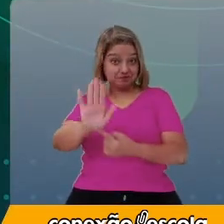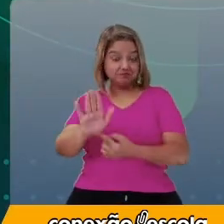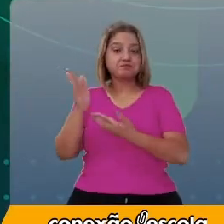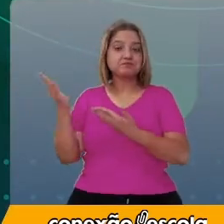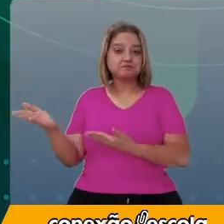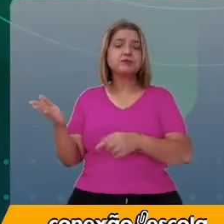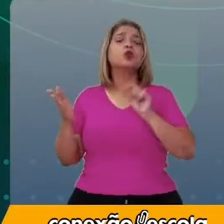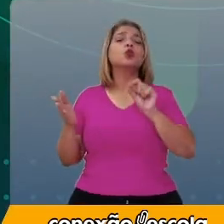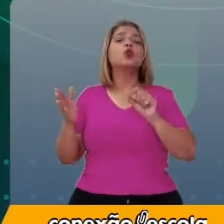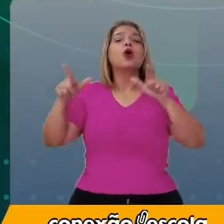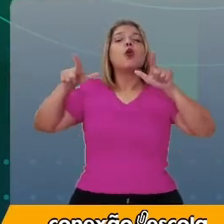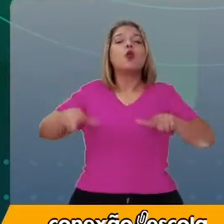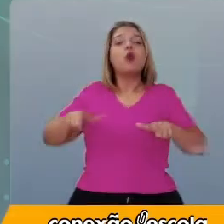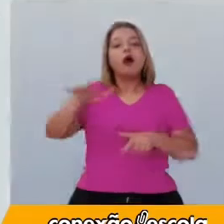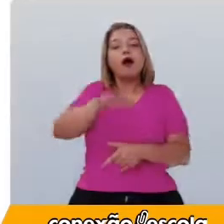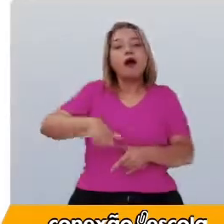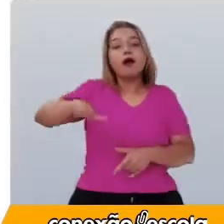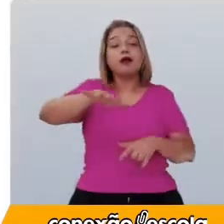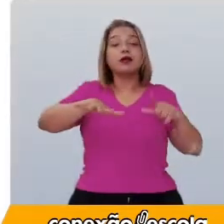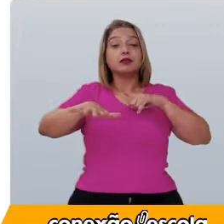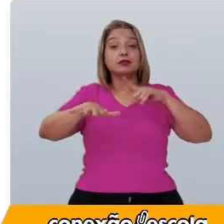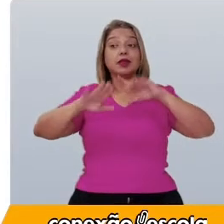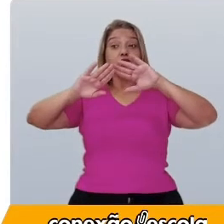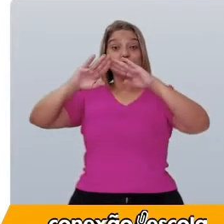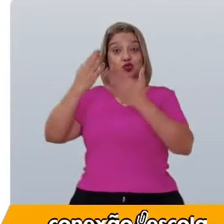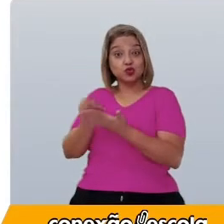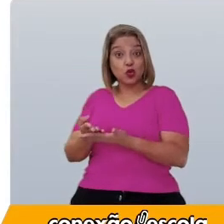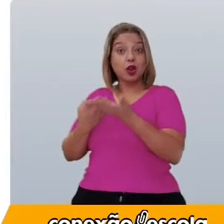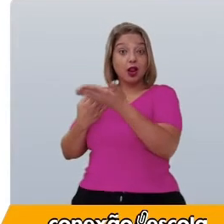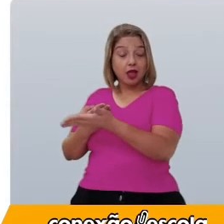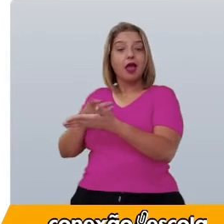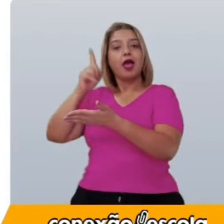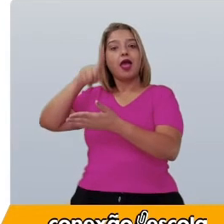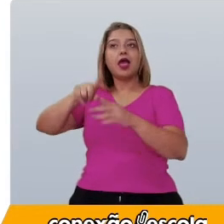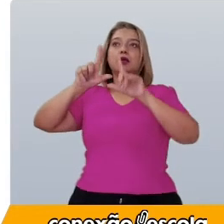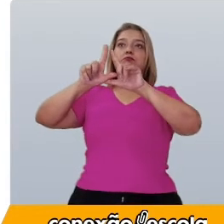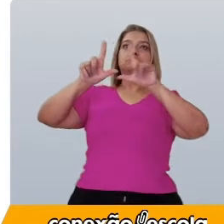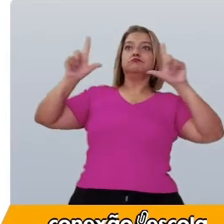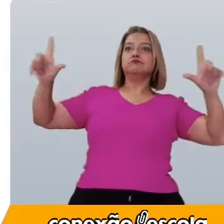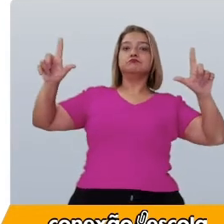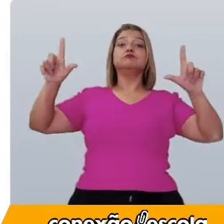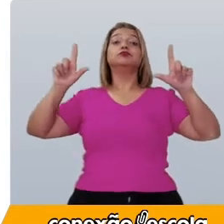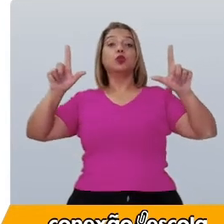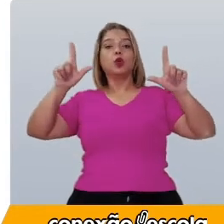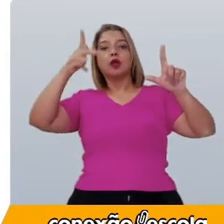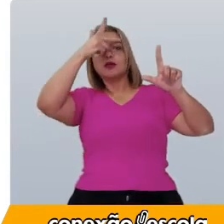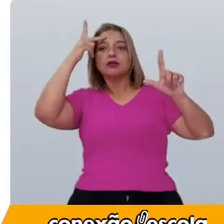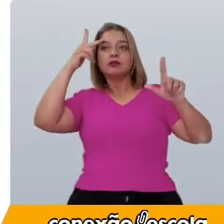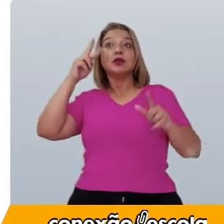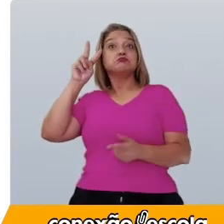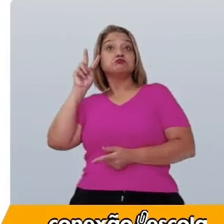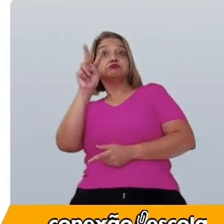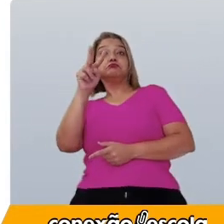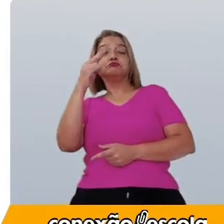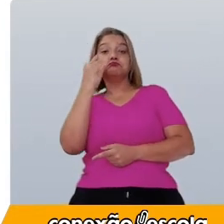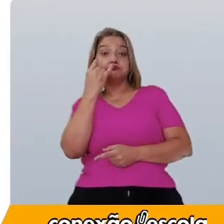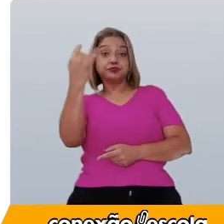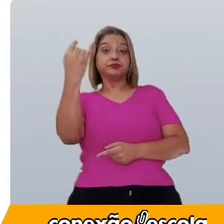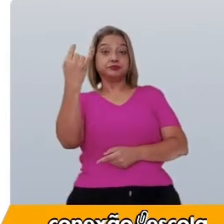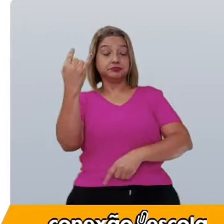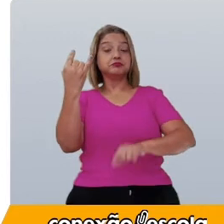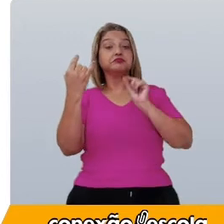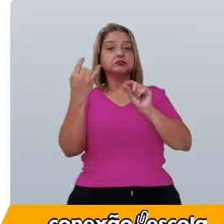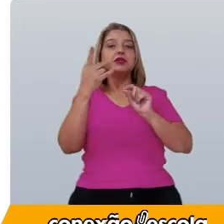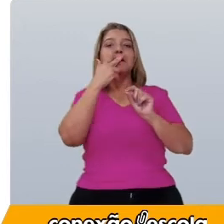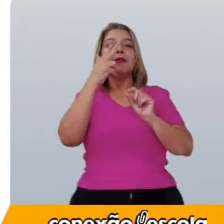que o mural ocupa no ambiente escolar, atribui uma posição de destaque, funcionando como